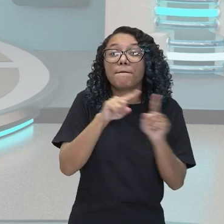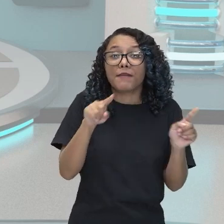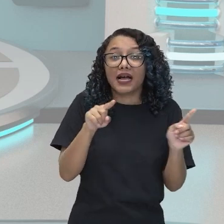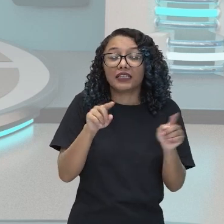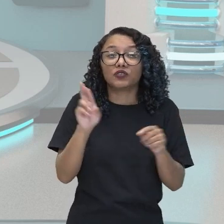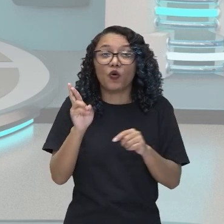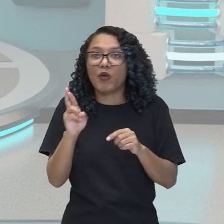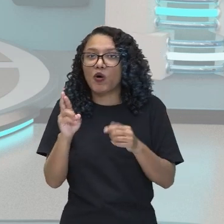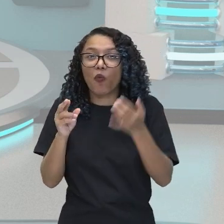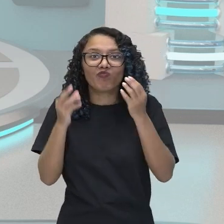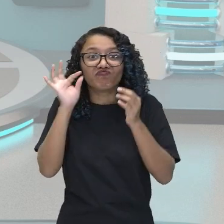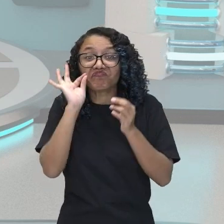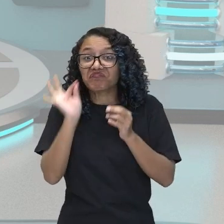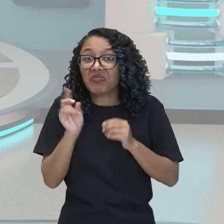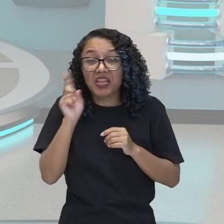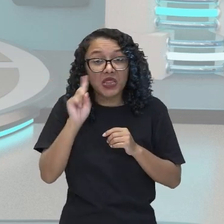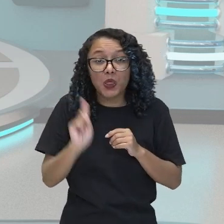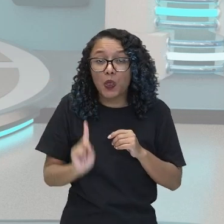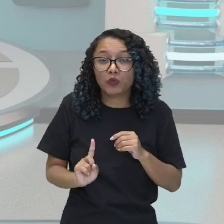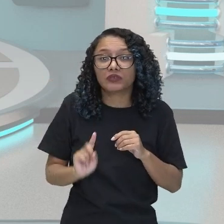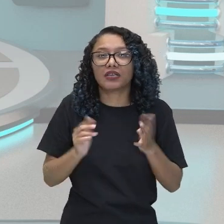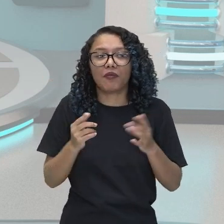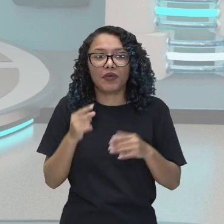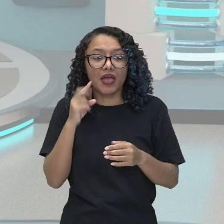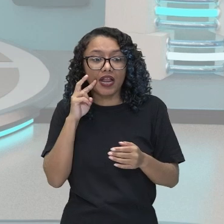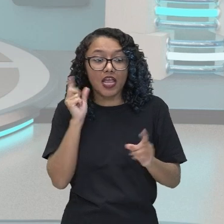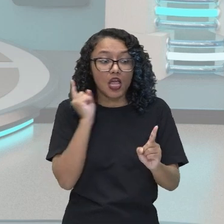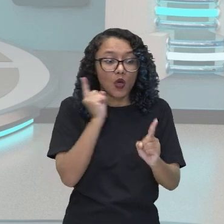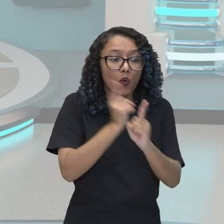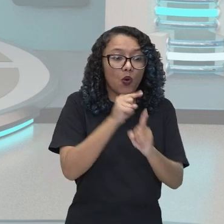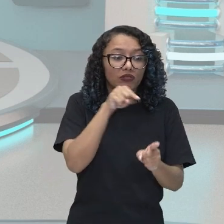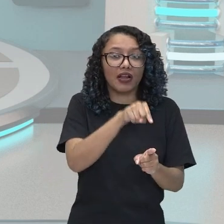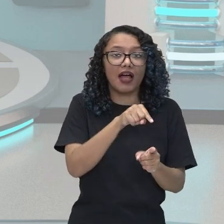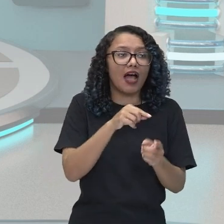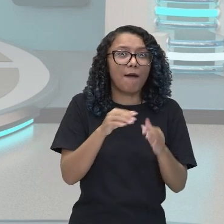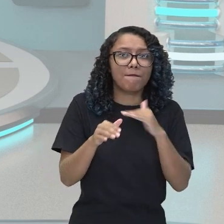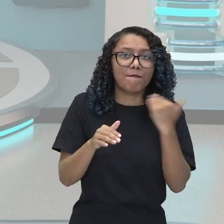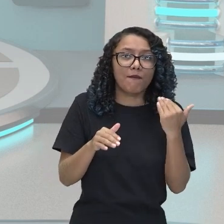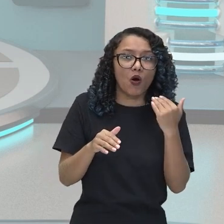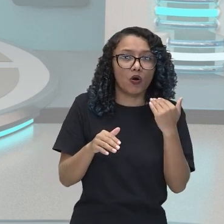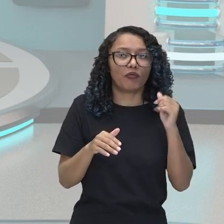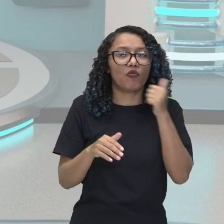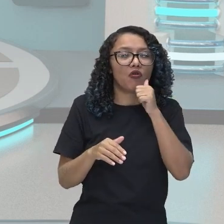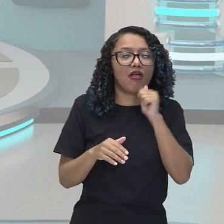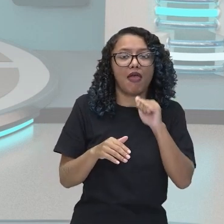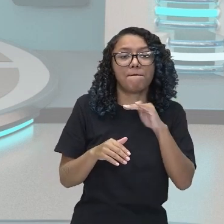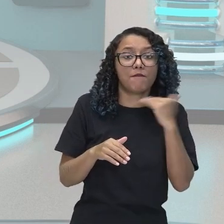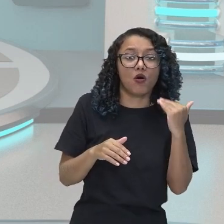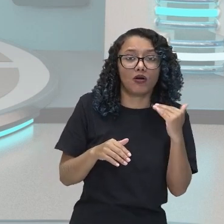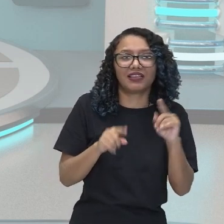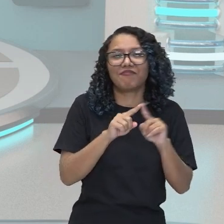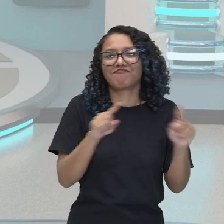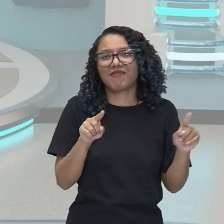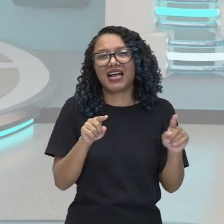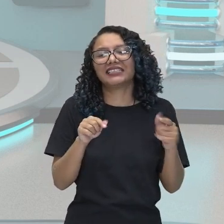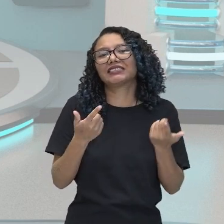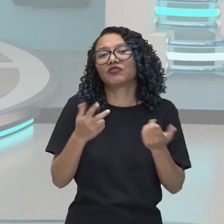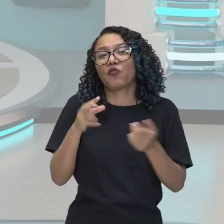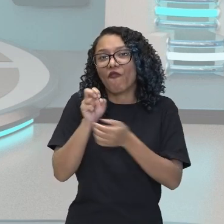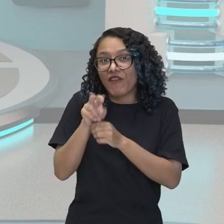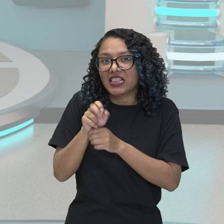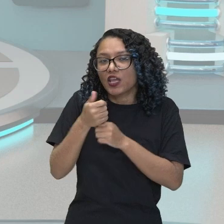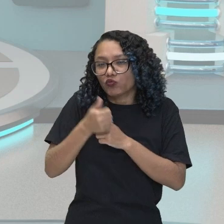avisado. Quando ele chega, onde Julieta está, ele acha que ela está morta. E no final, ele também morre. Então, é um